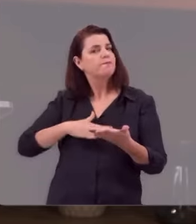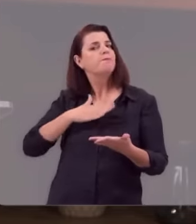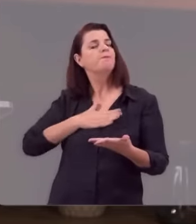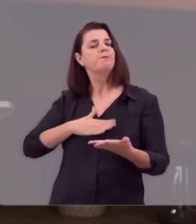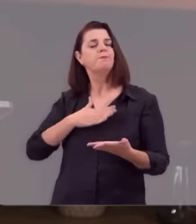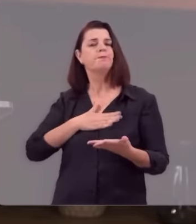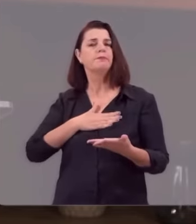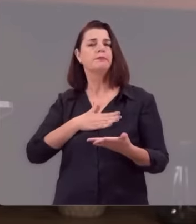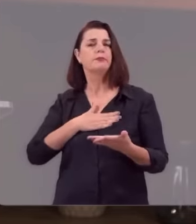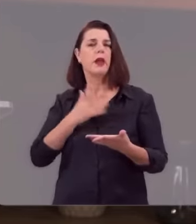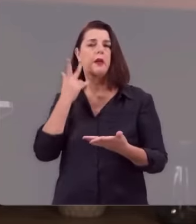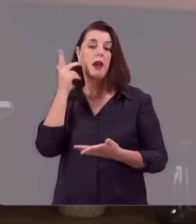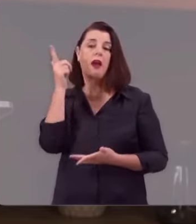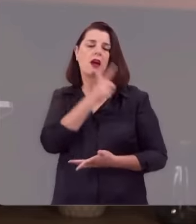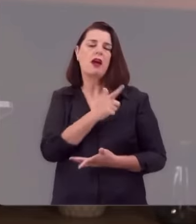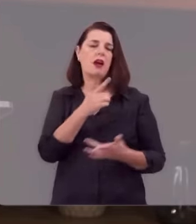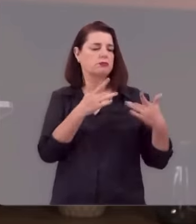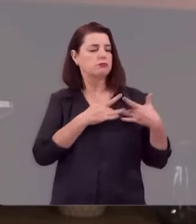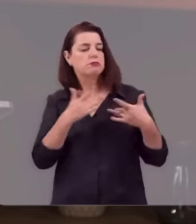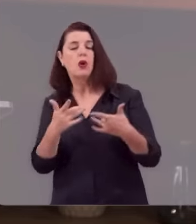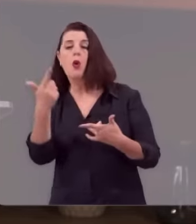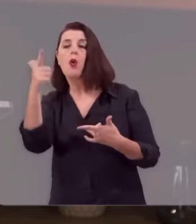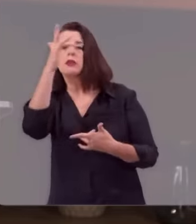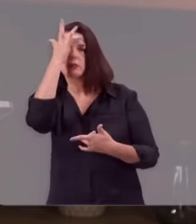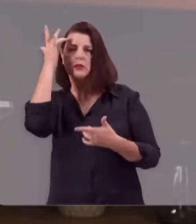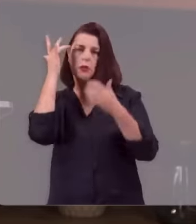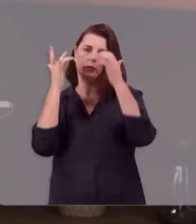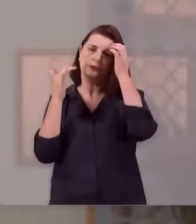e para sermos também generosos com outras pessoas.